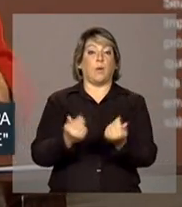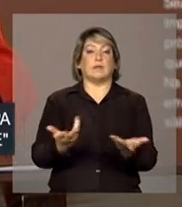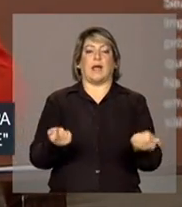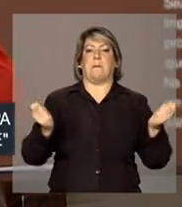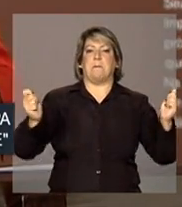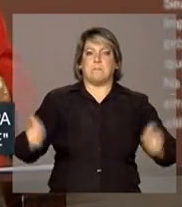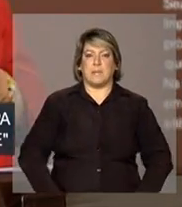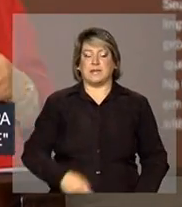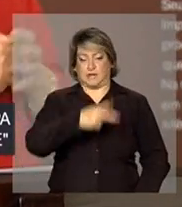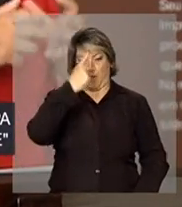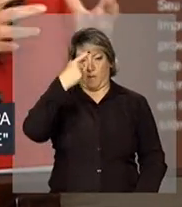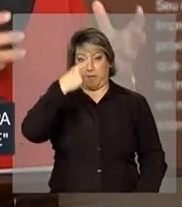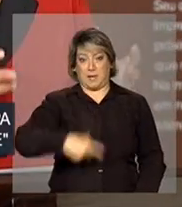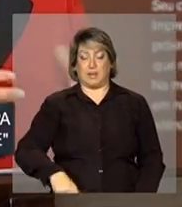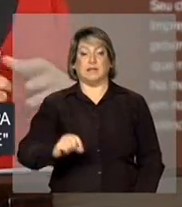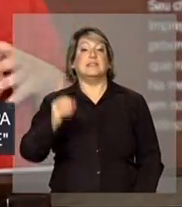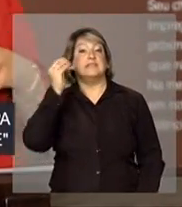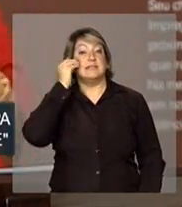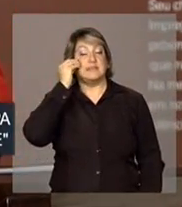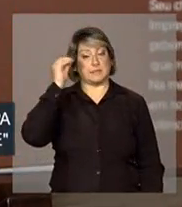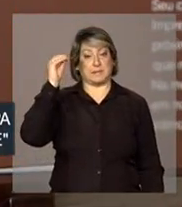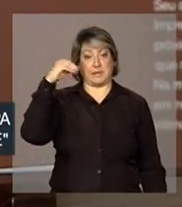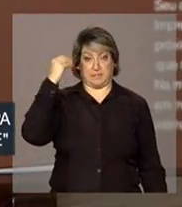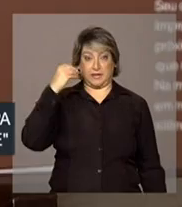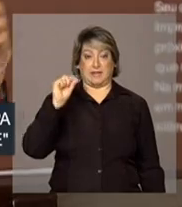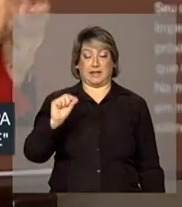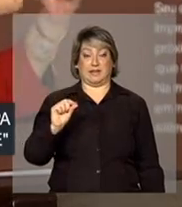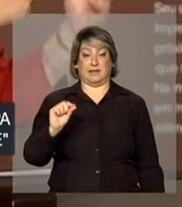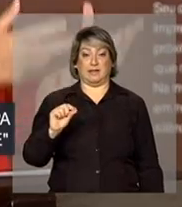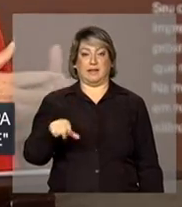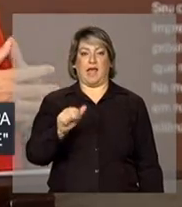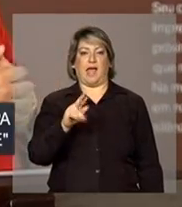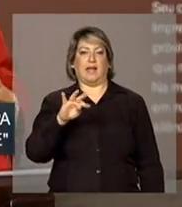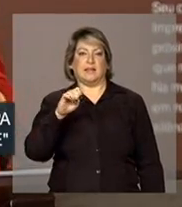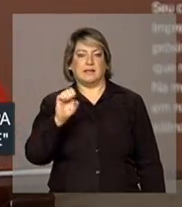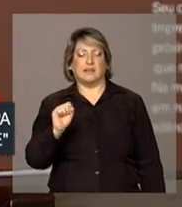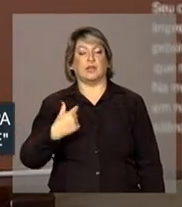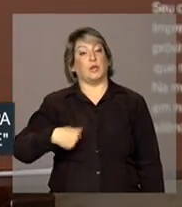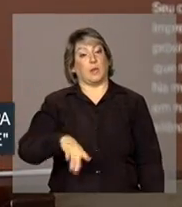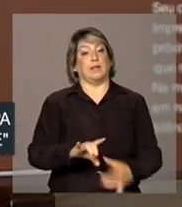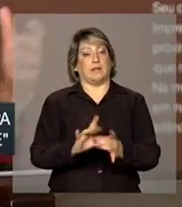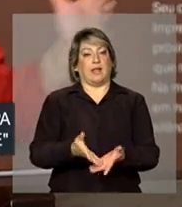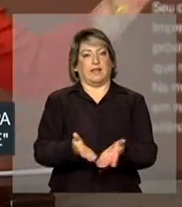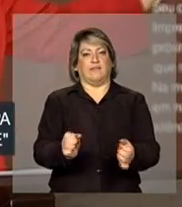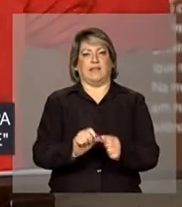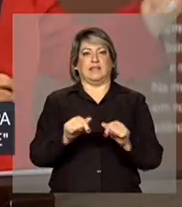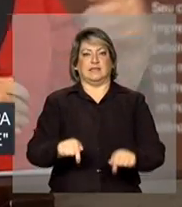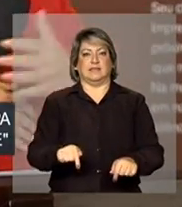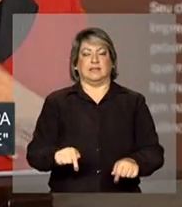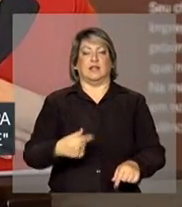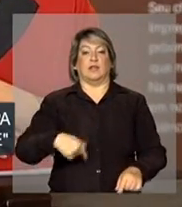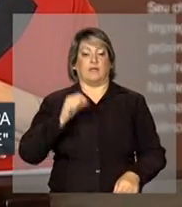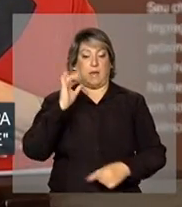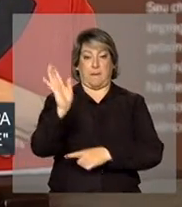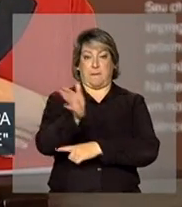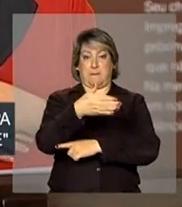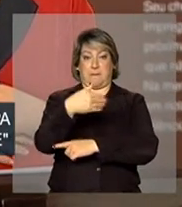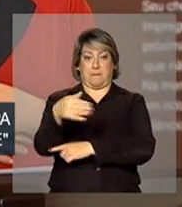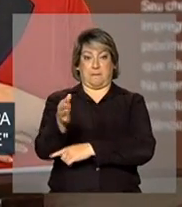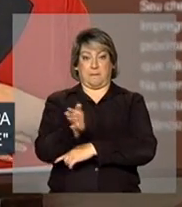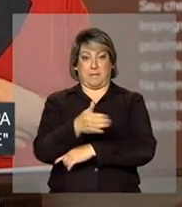capacidade humana de experimentar, que a arte nos permite, que vai desde a nossa bandeira